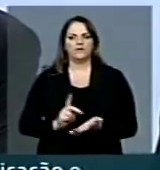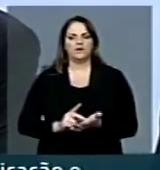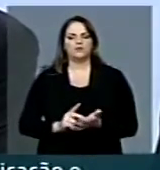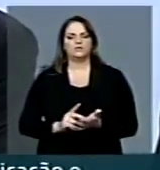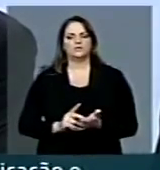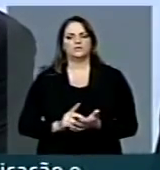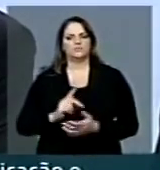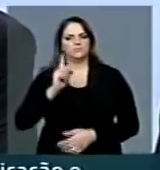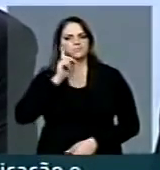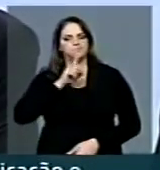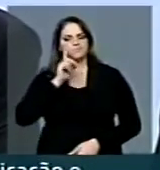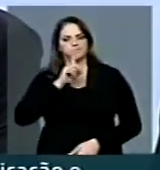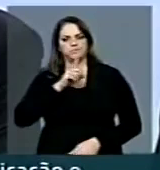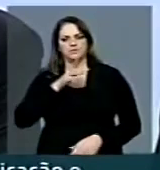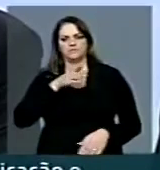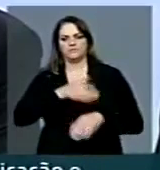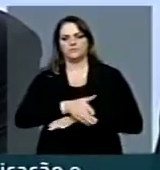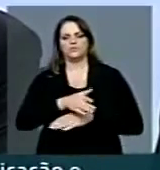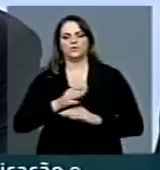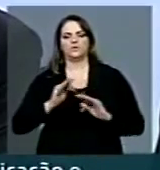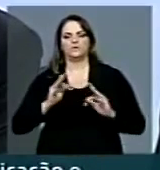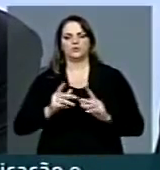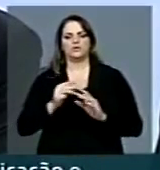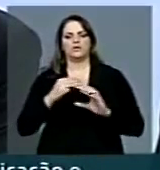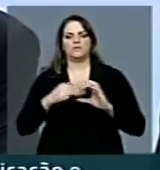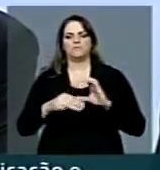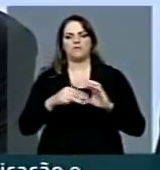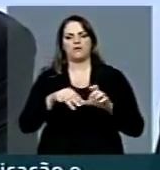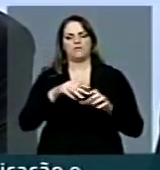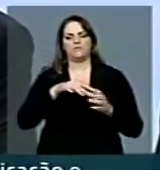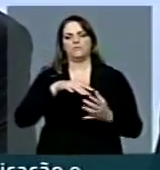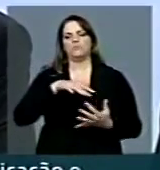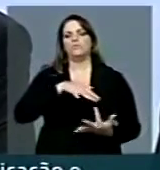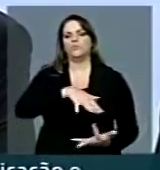e-mails no mundo inteiro,